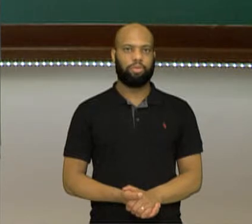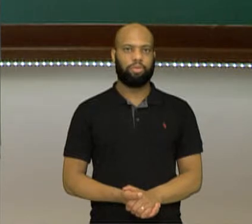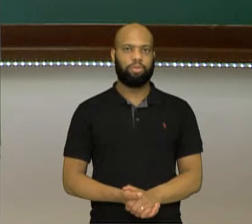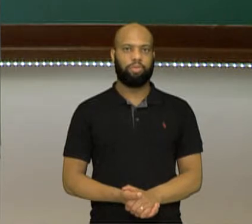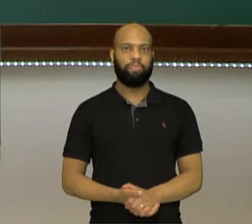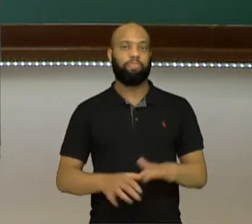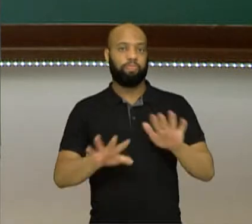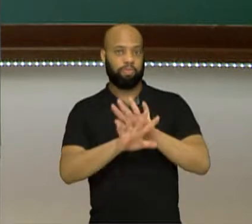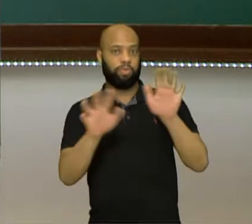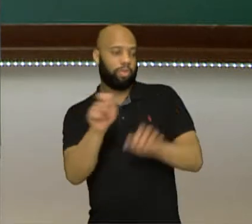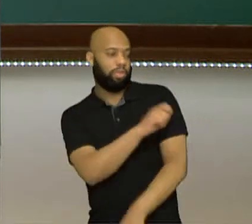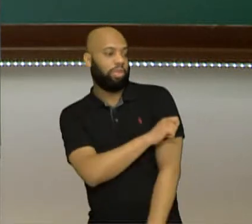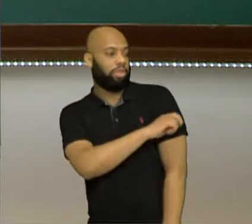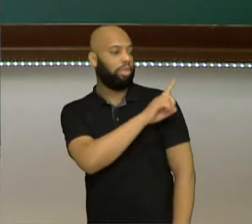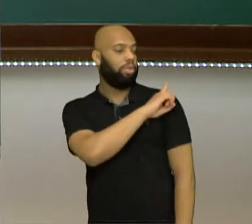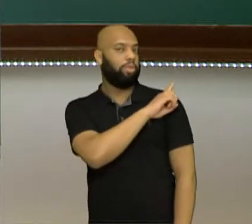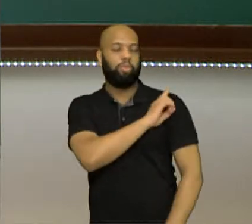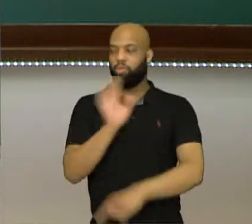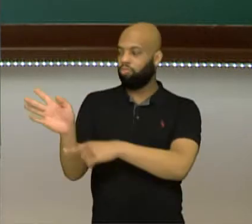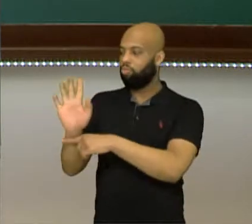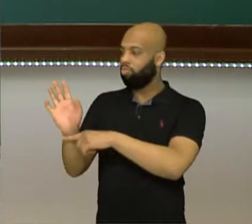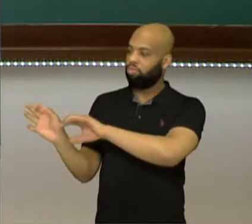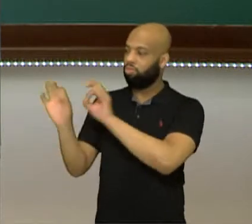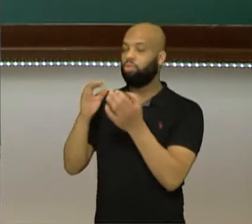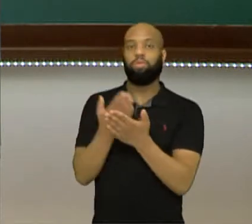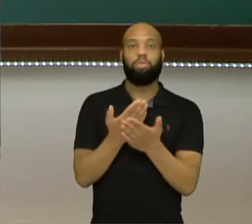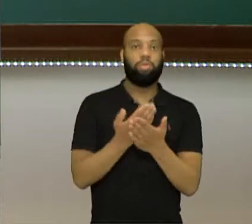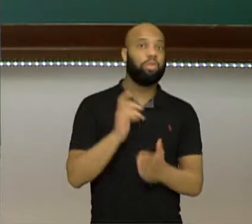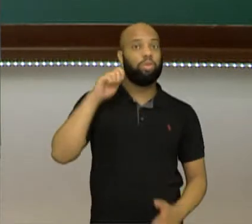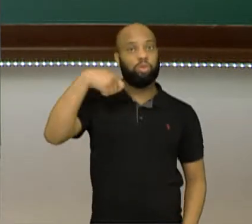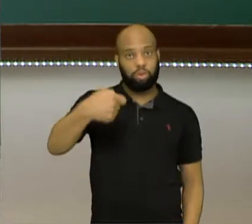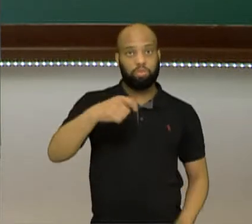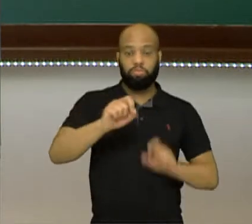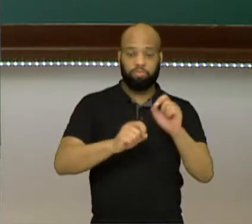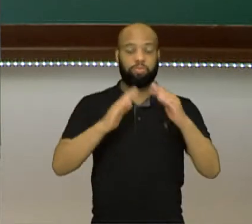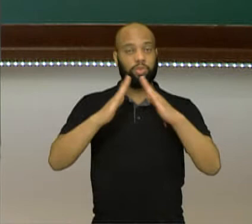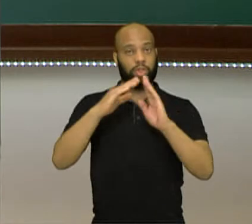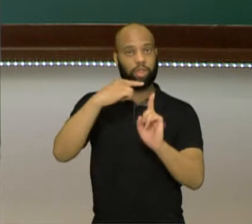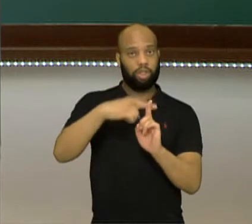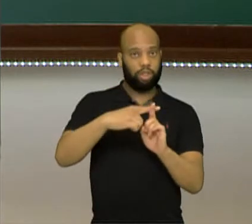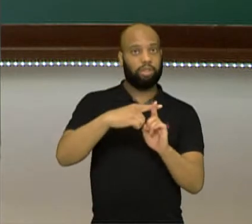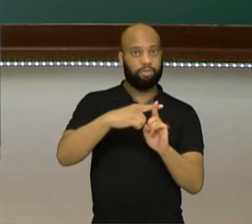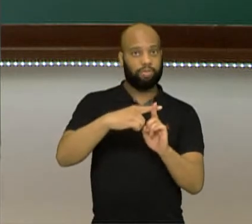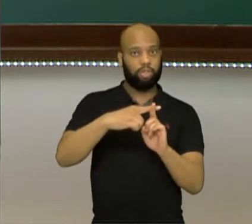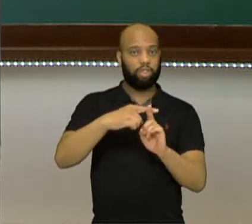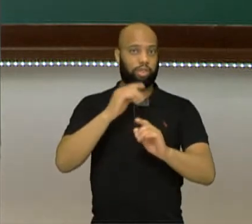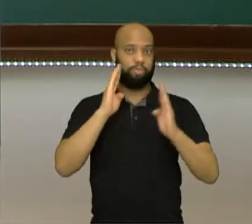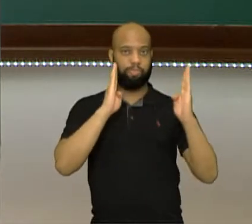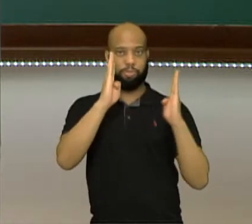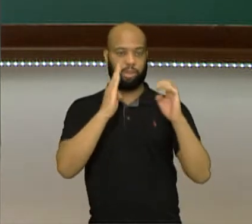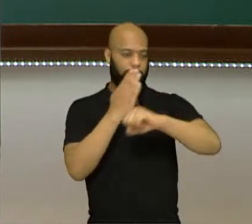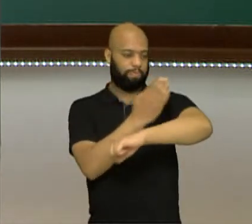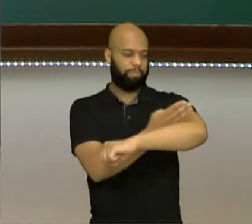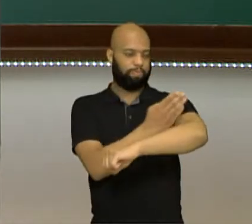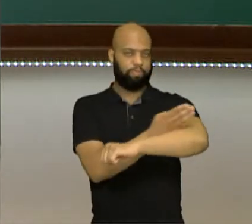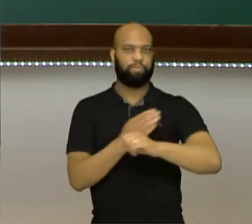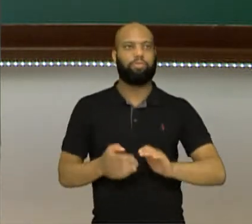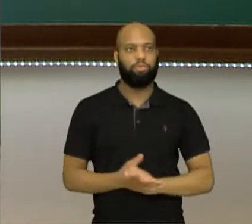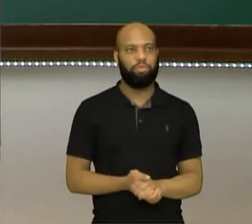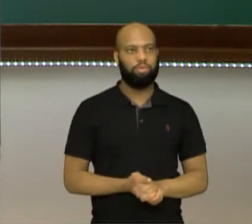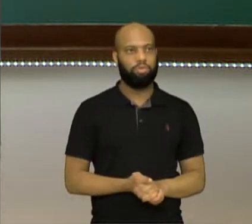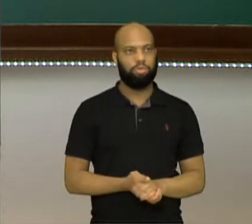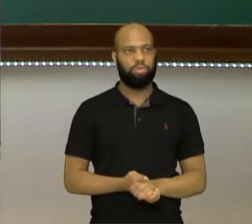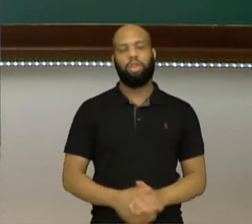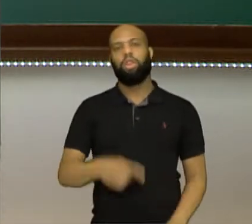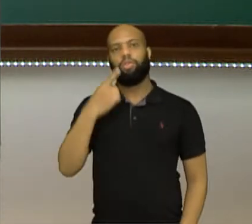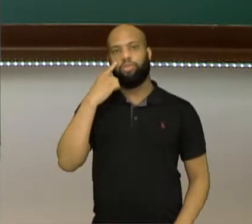Olá, estudantes da primeira série! Neste vídeo vamos falar sobre a Igreja Medieval. E aqui,